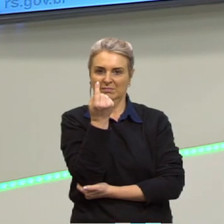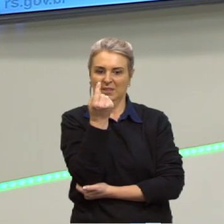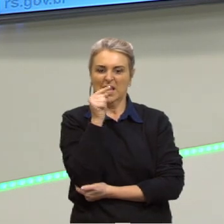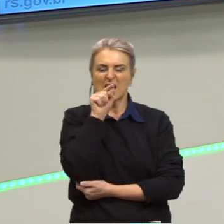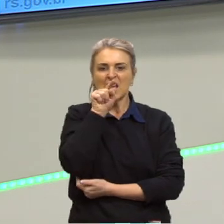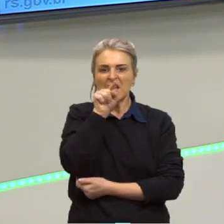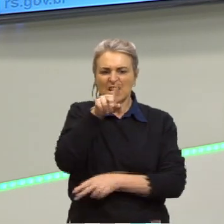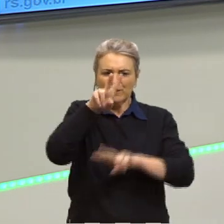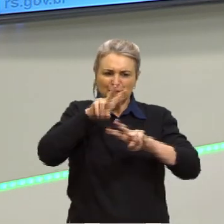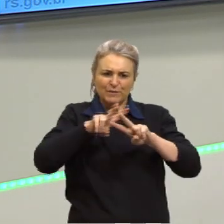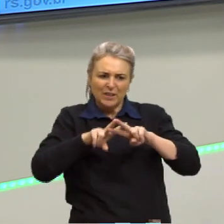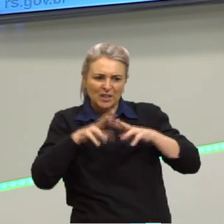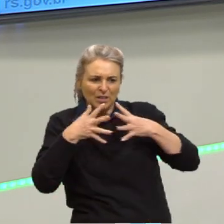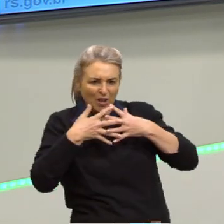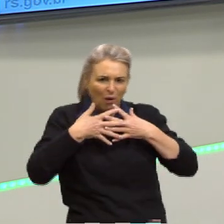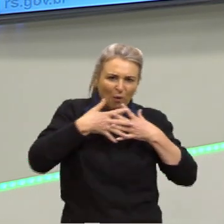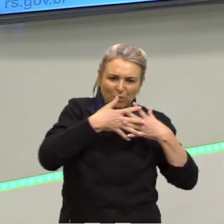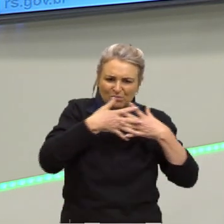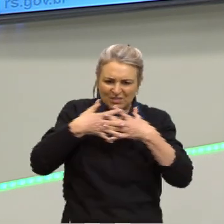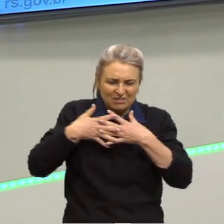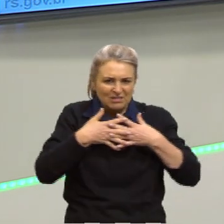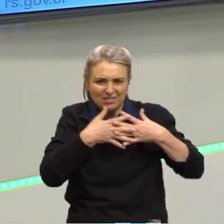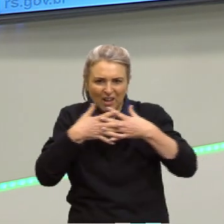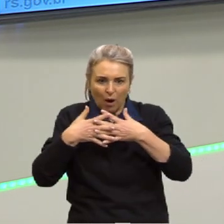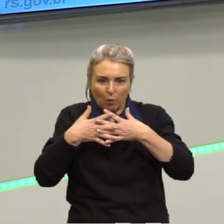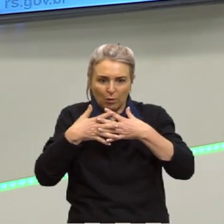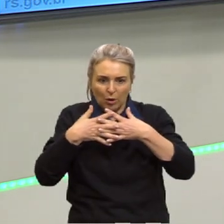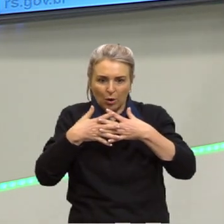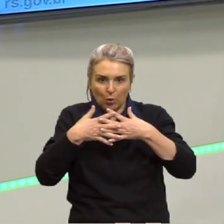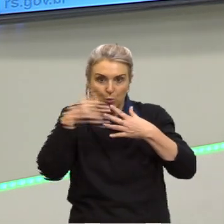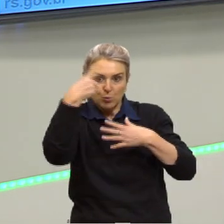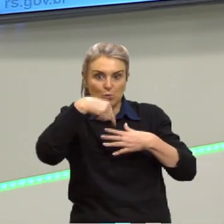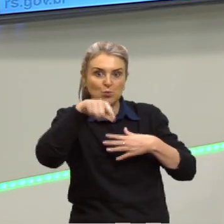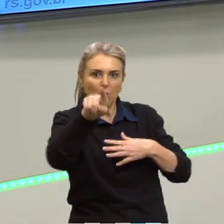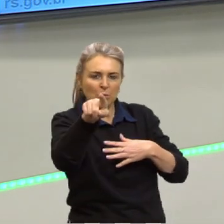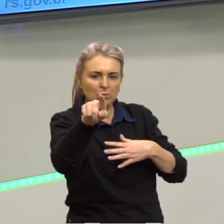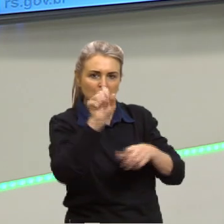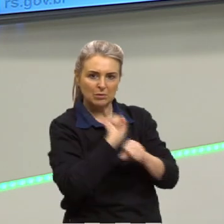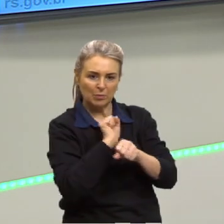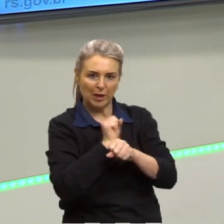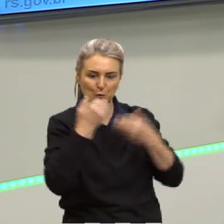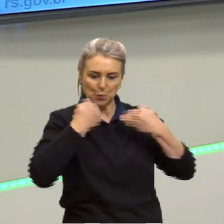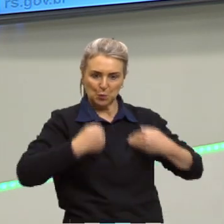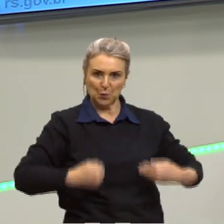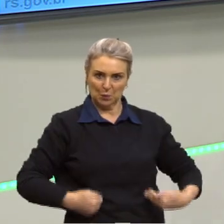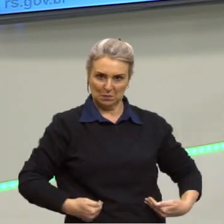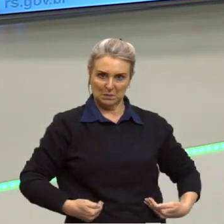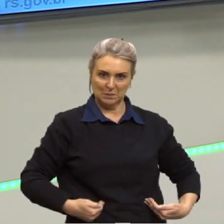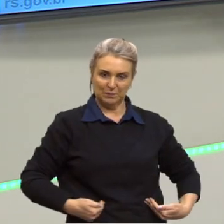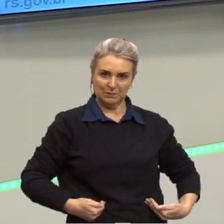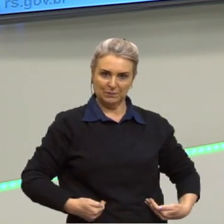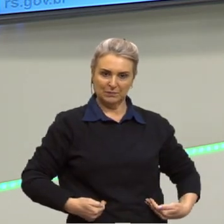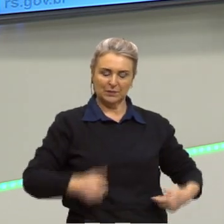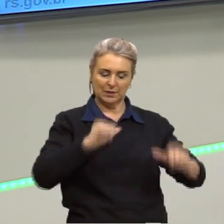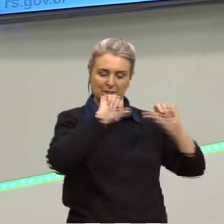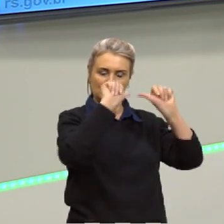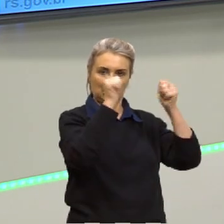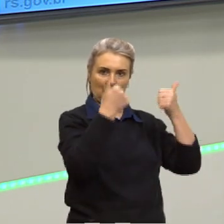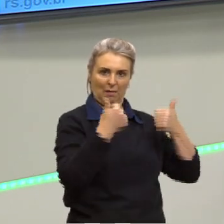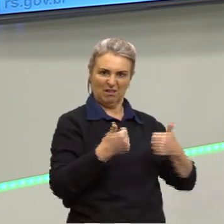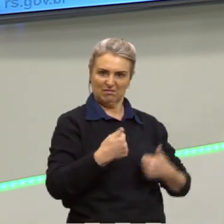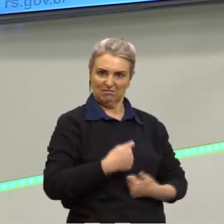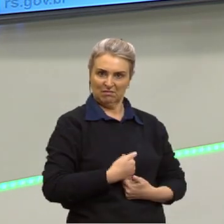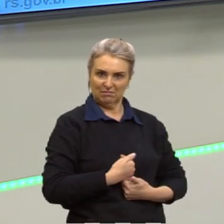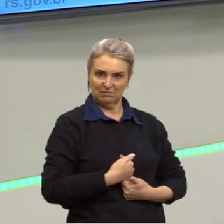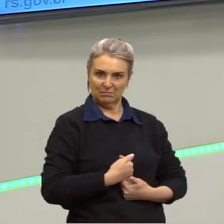fica nesse conflito entre o que os outros esperam do corpo dele, da imagem dele,